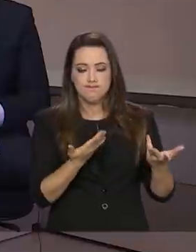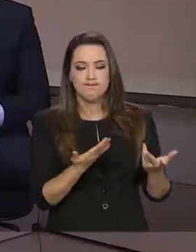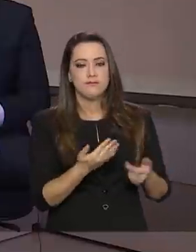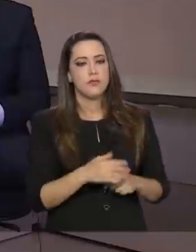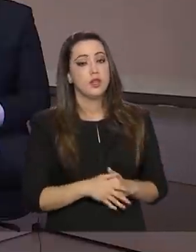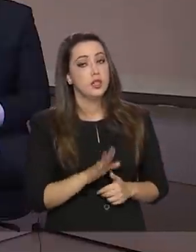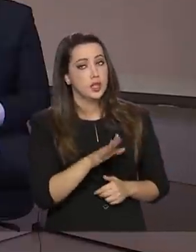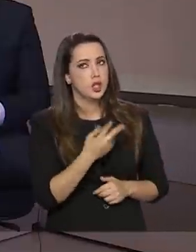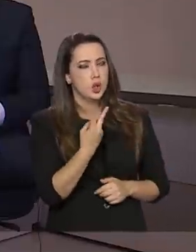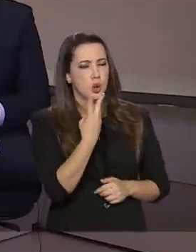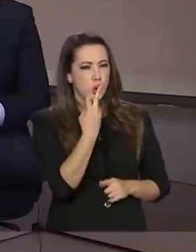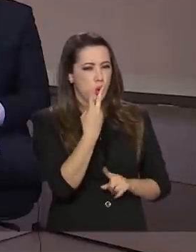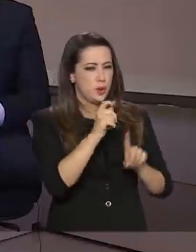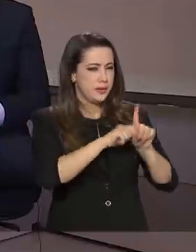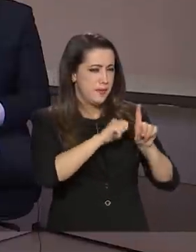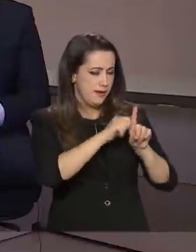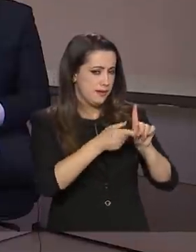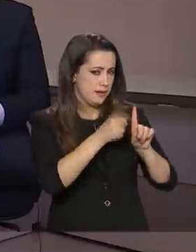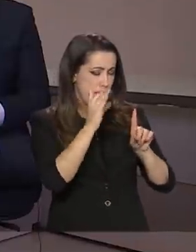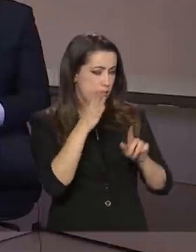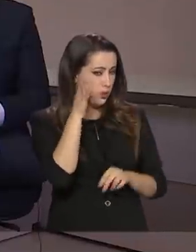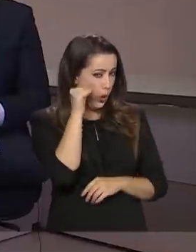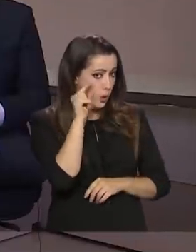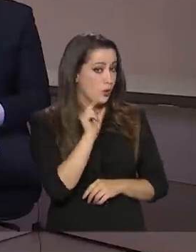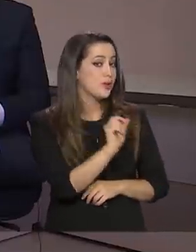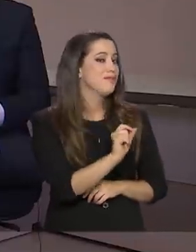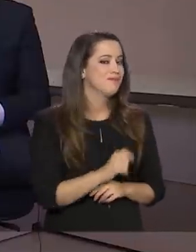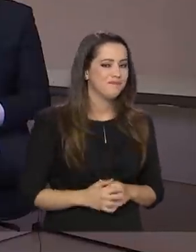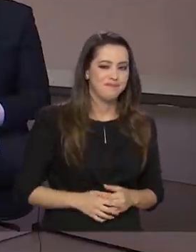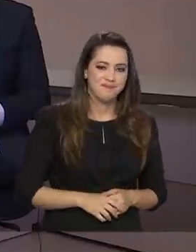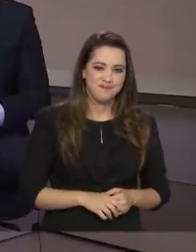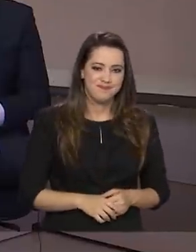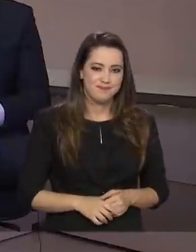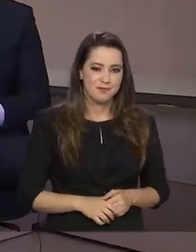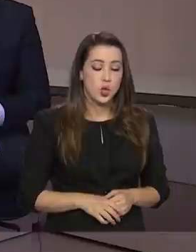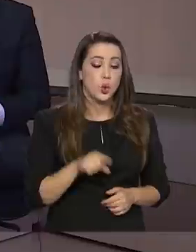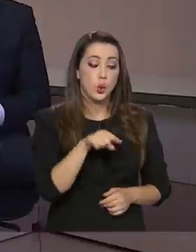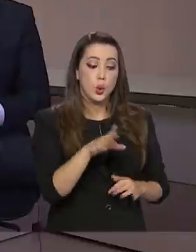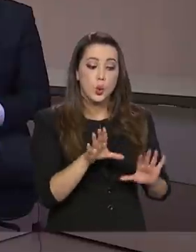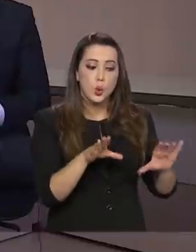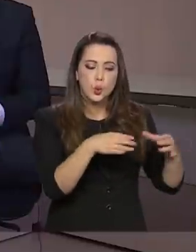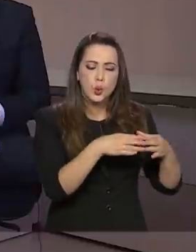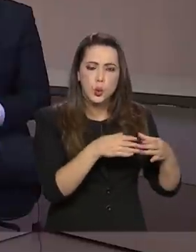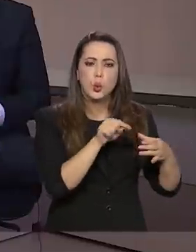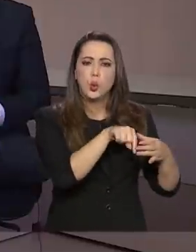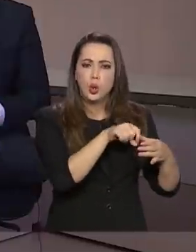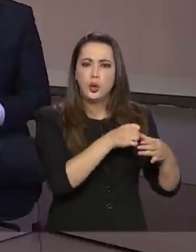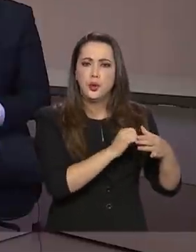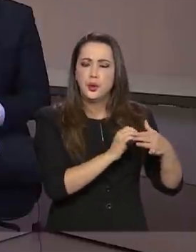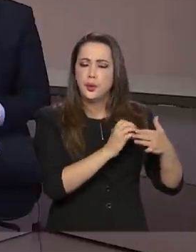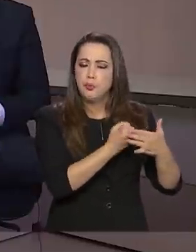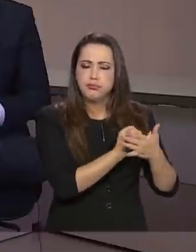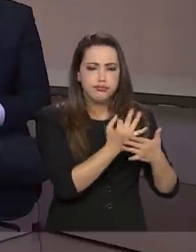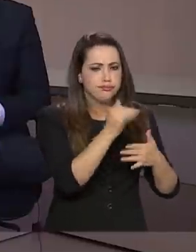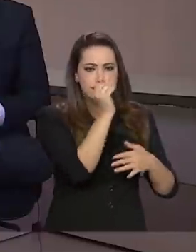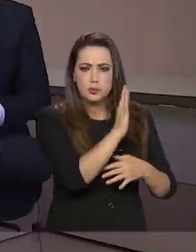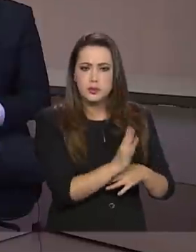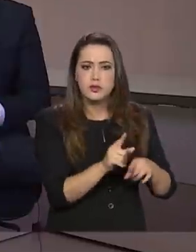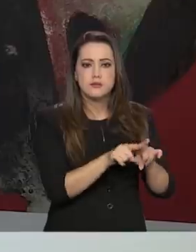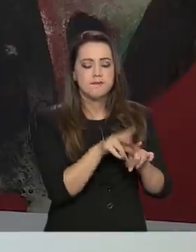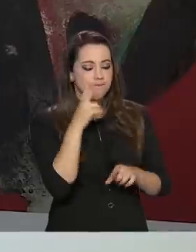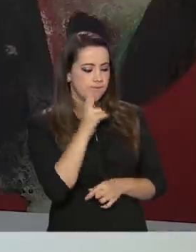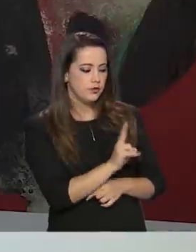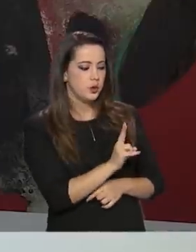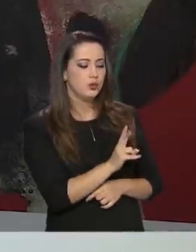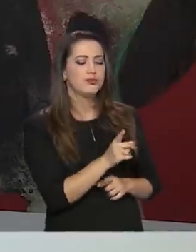uns dois meses, o curioso foi o mercado precificou muito bem a dívida desse